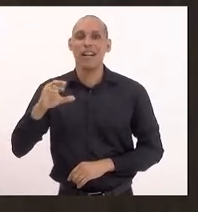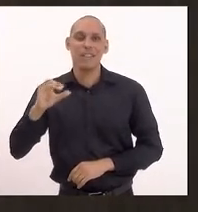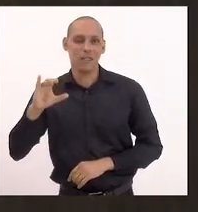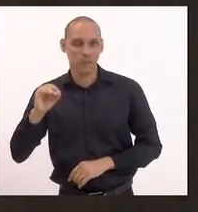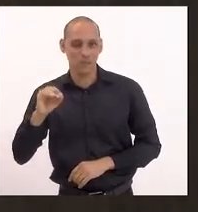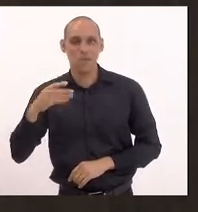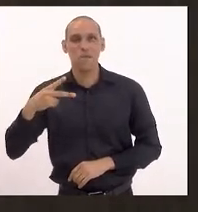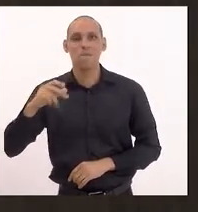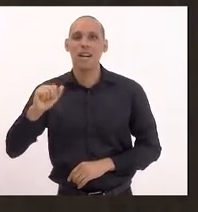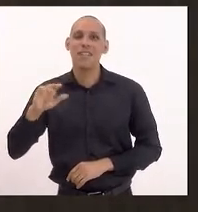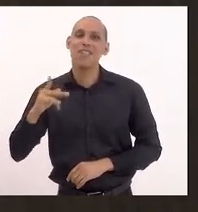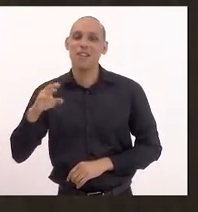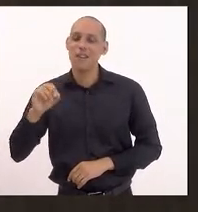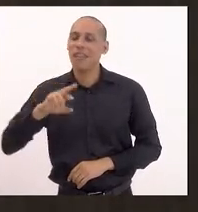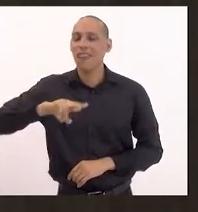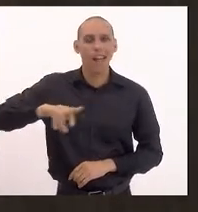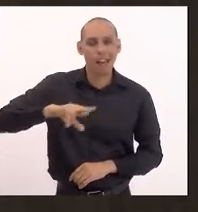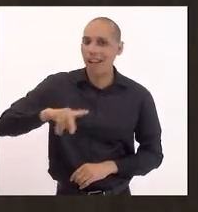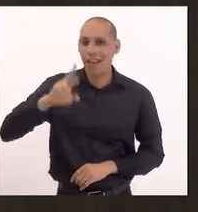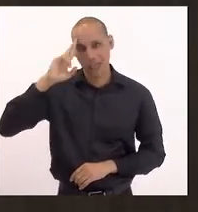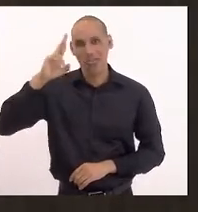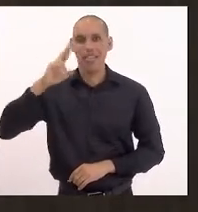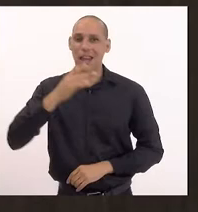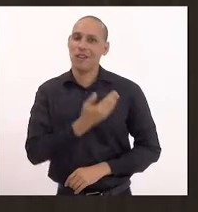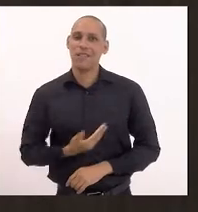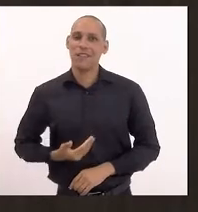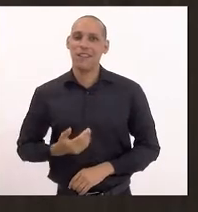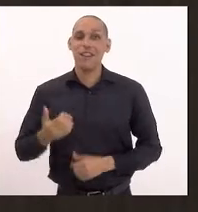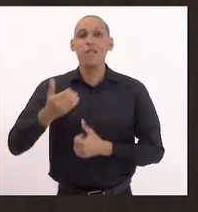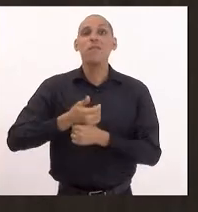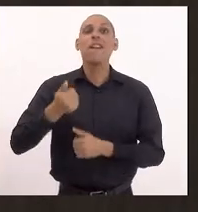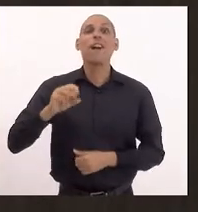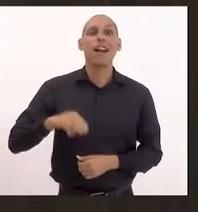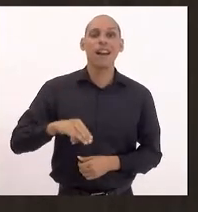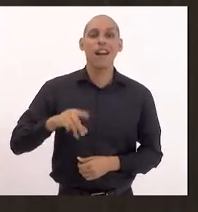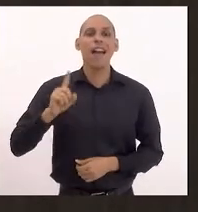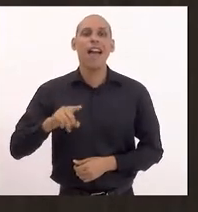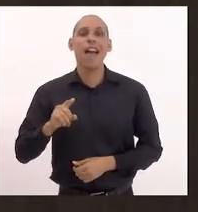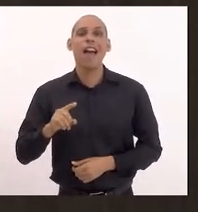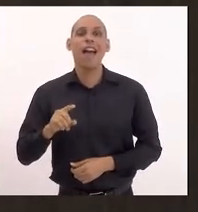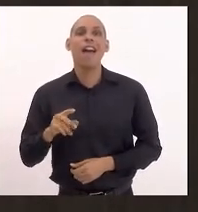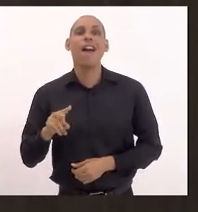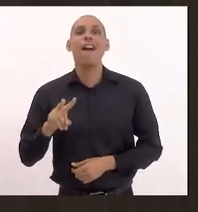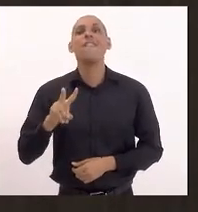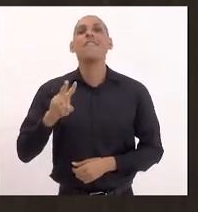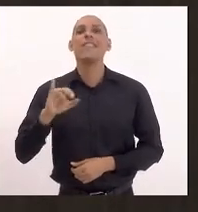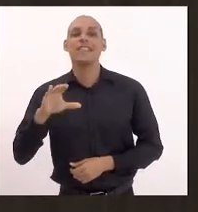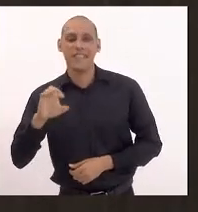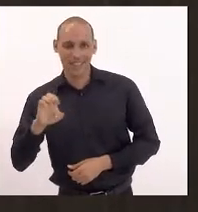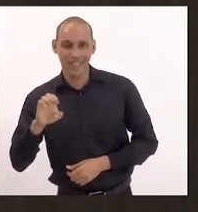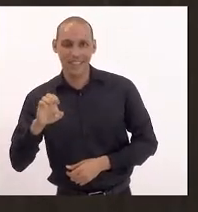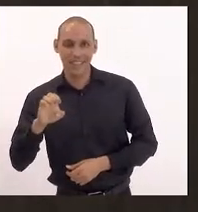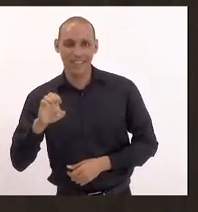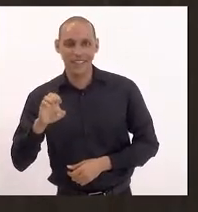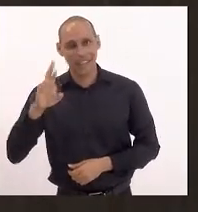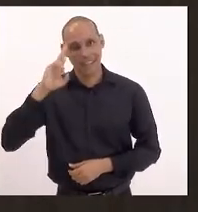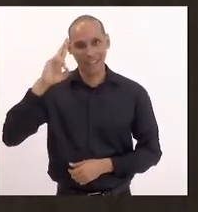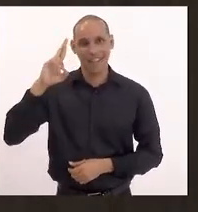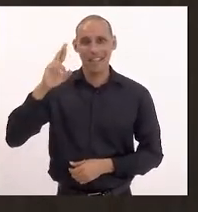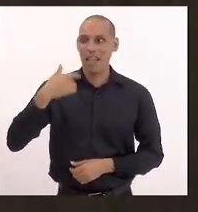e não o líder do governo. Quem substitui o líder do governo é o vice-líder do governo, que eu não sei